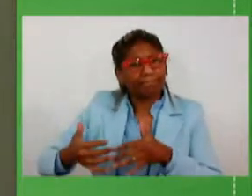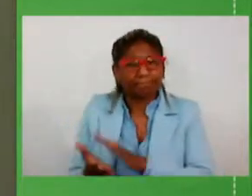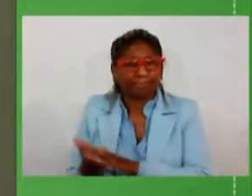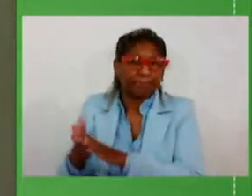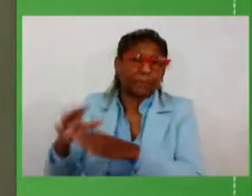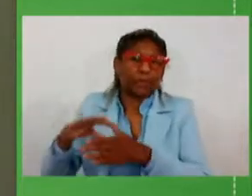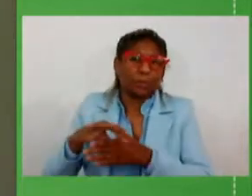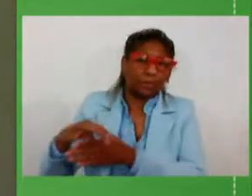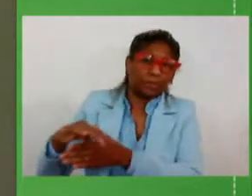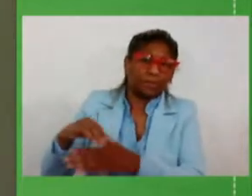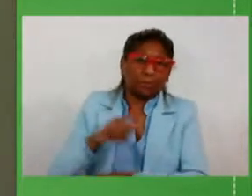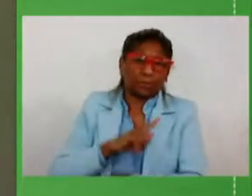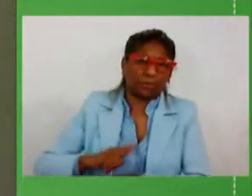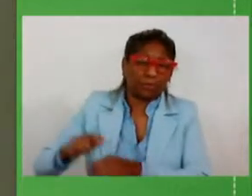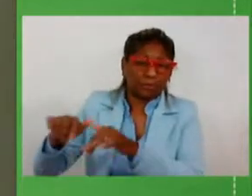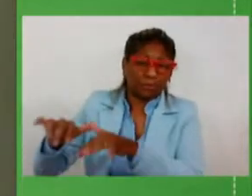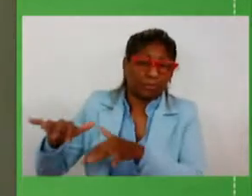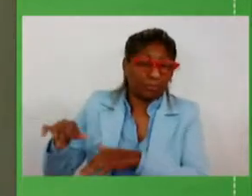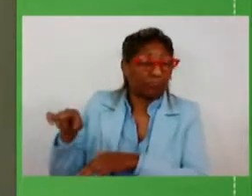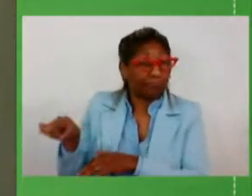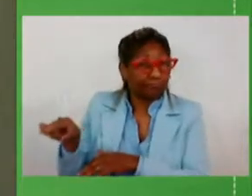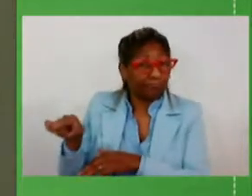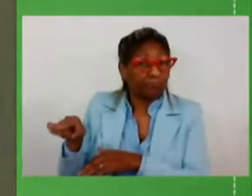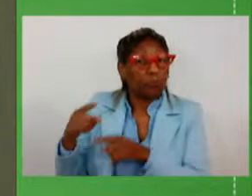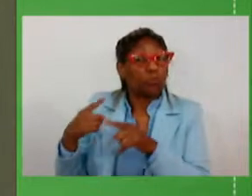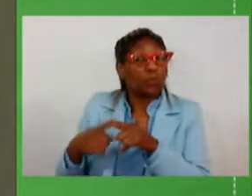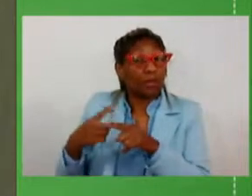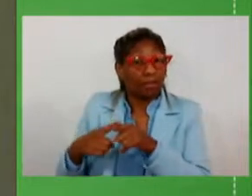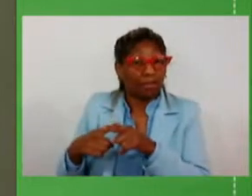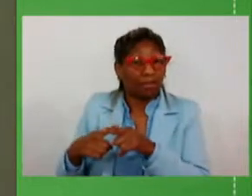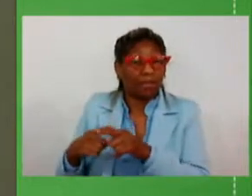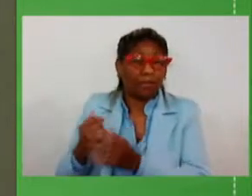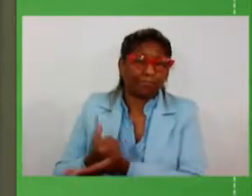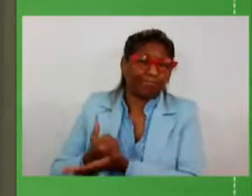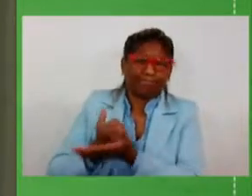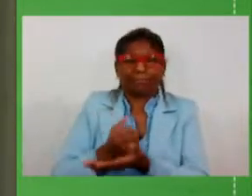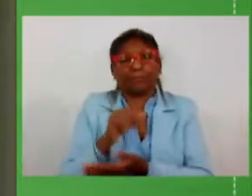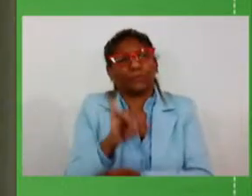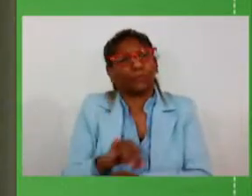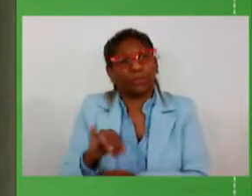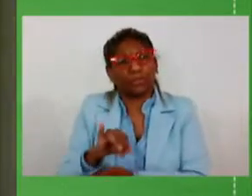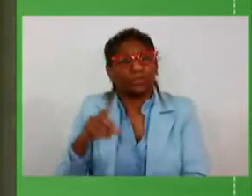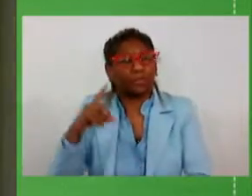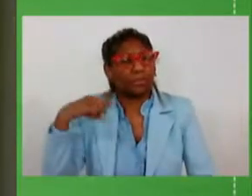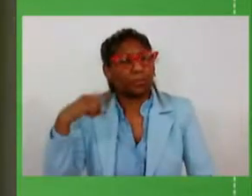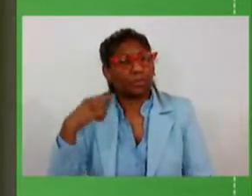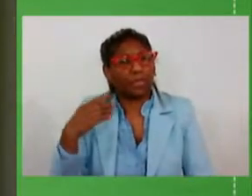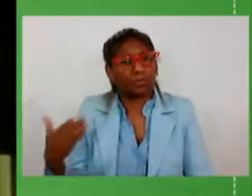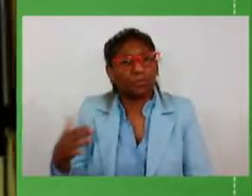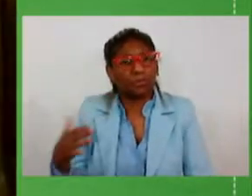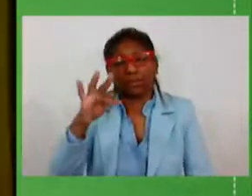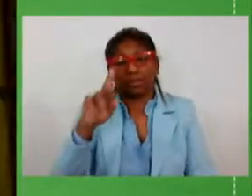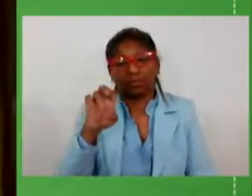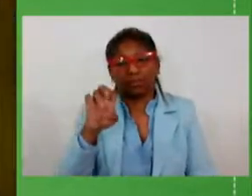governo na assembleia legislativa porque a nossa base foi fundamental por favor deputado Frederico Antunes